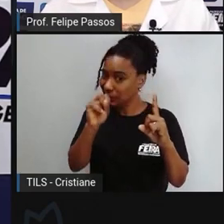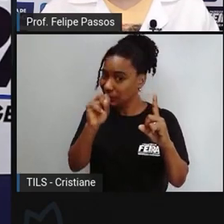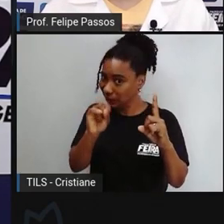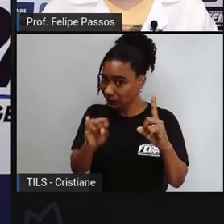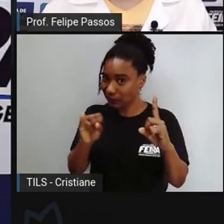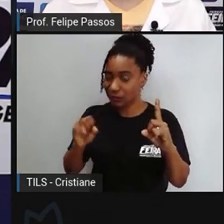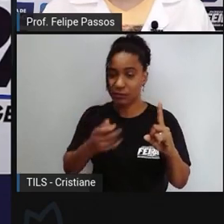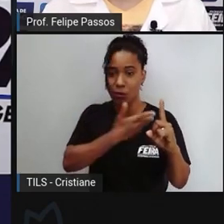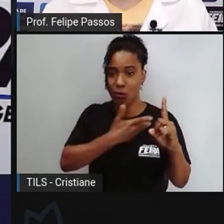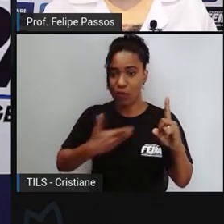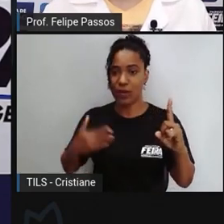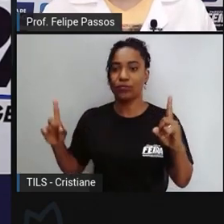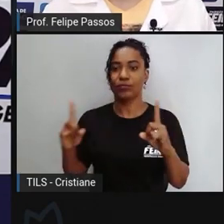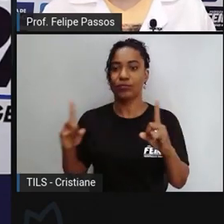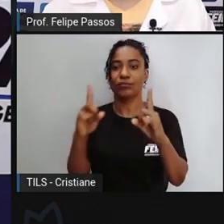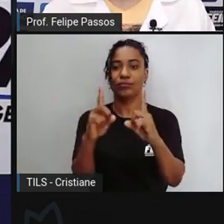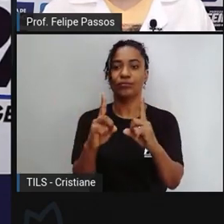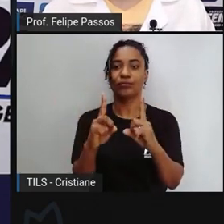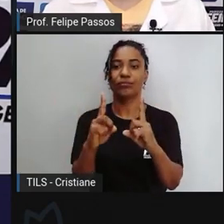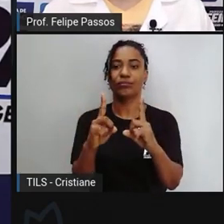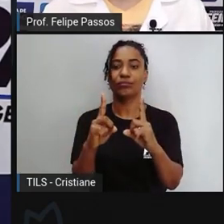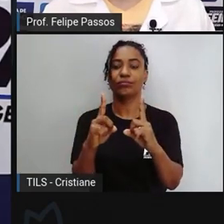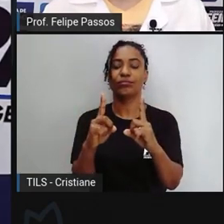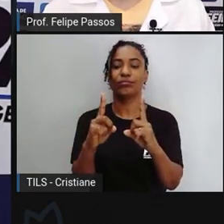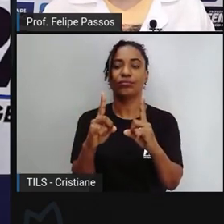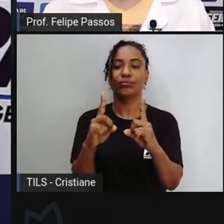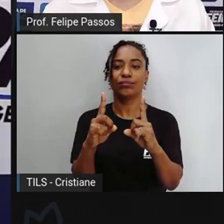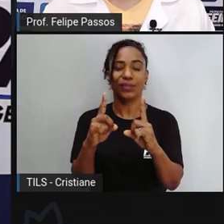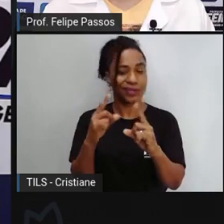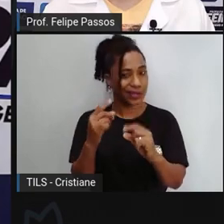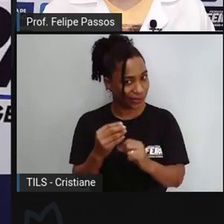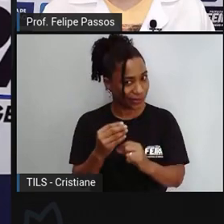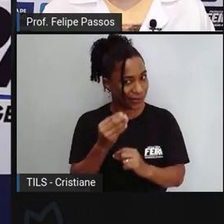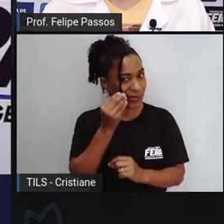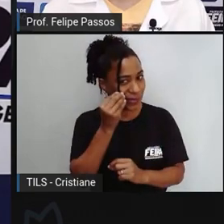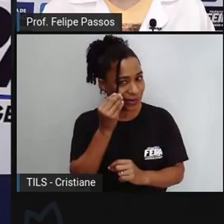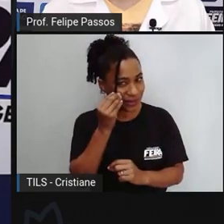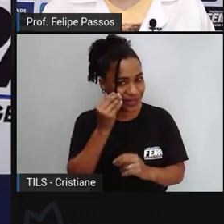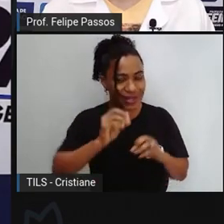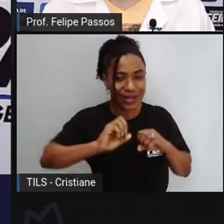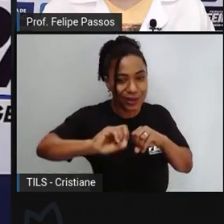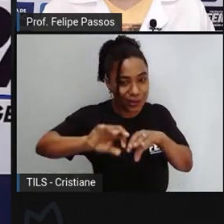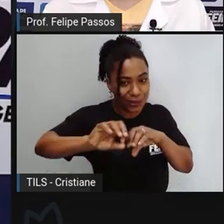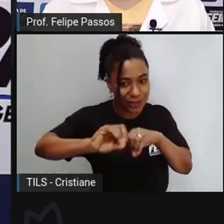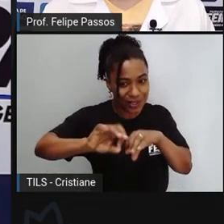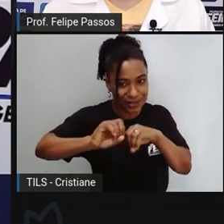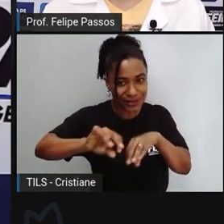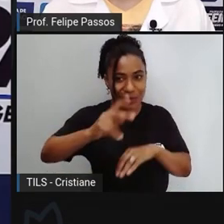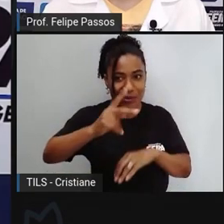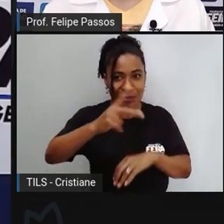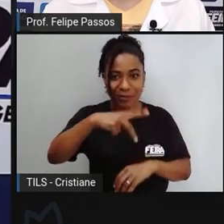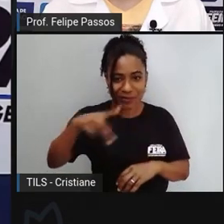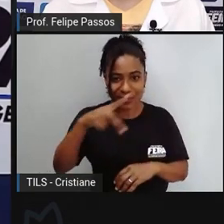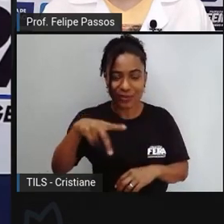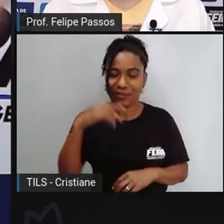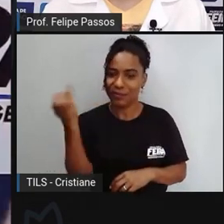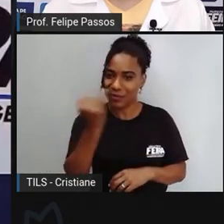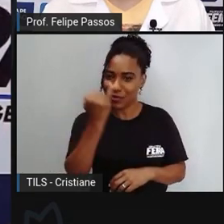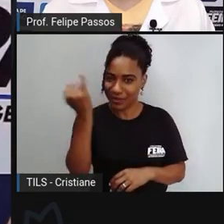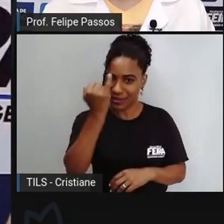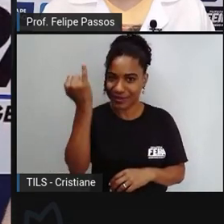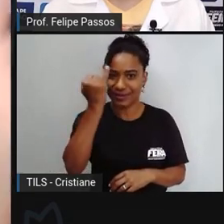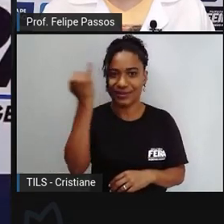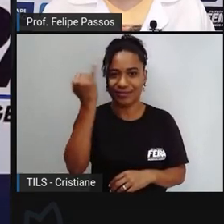como está a importância da educação faz com que a